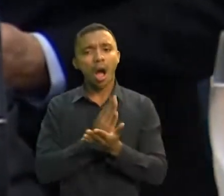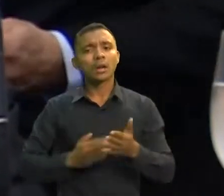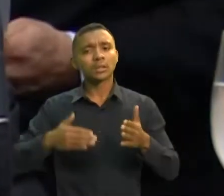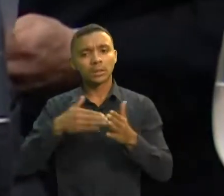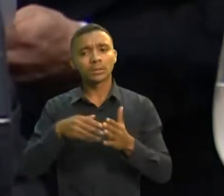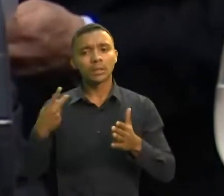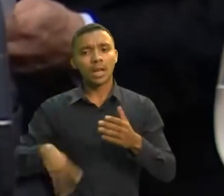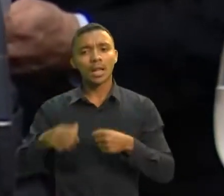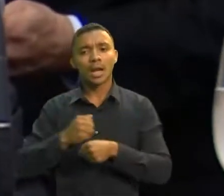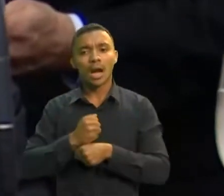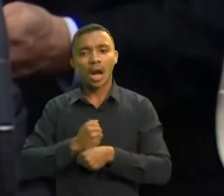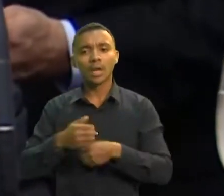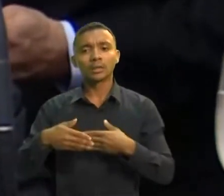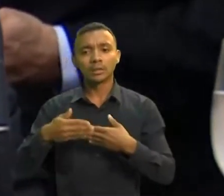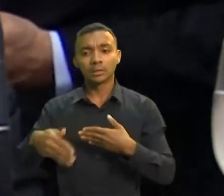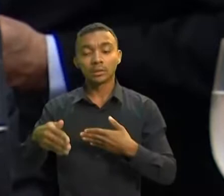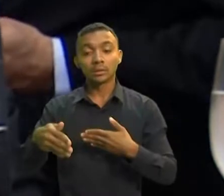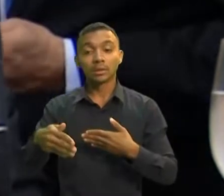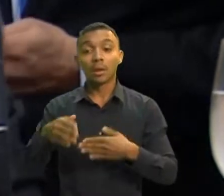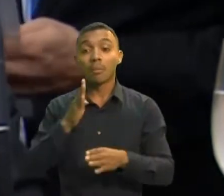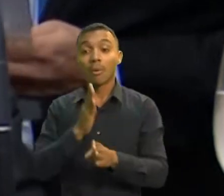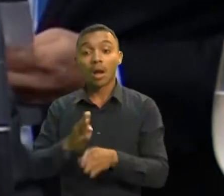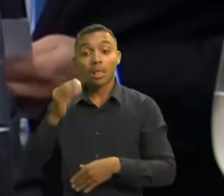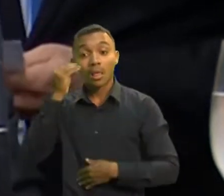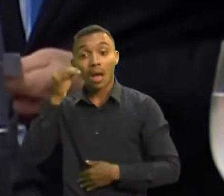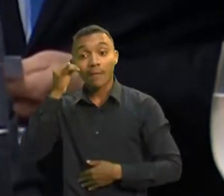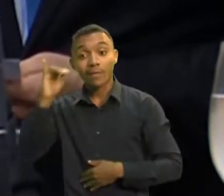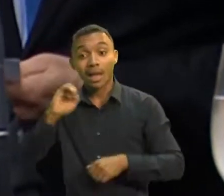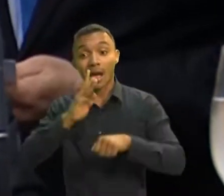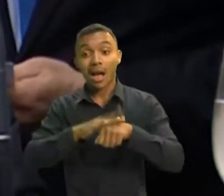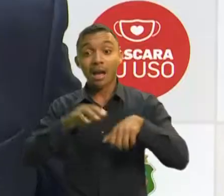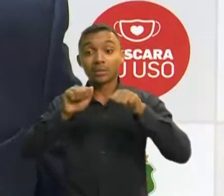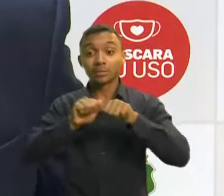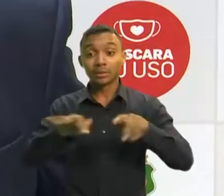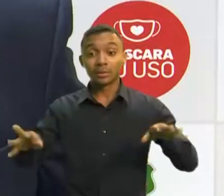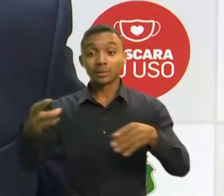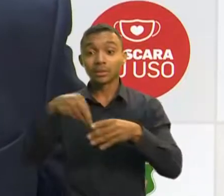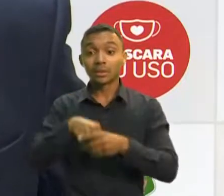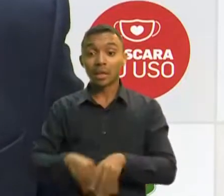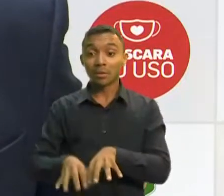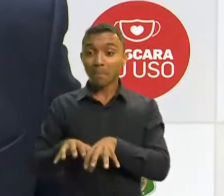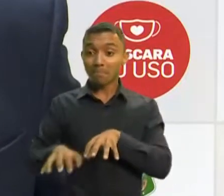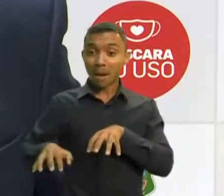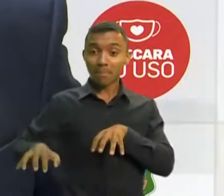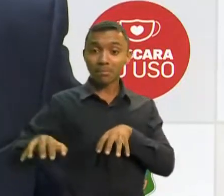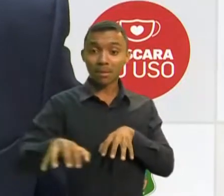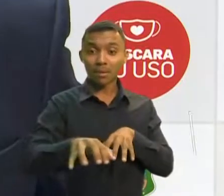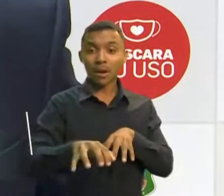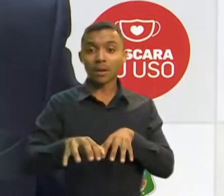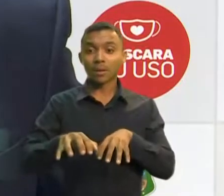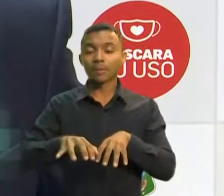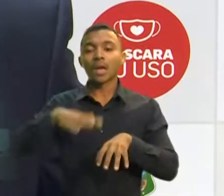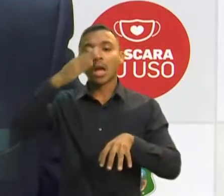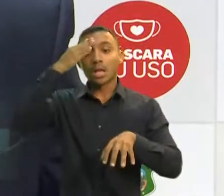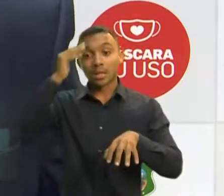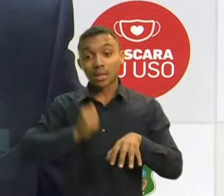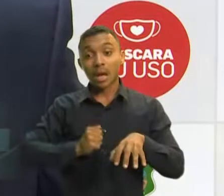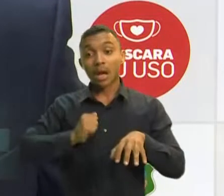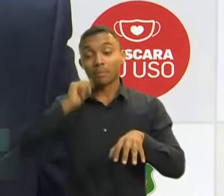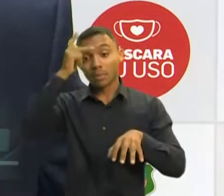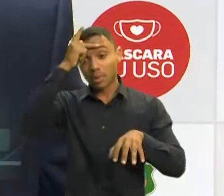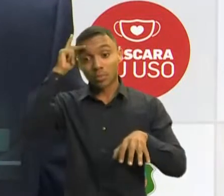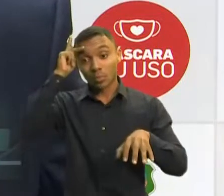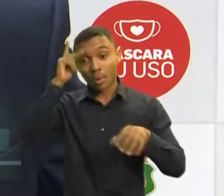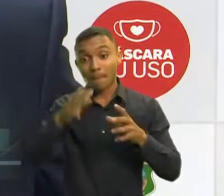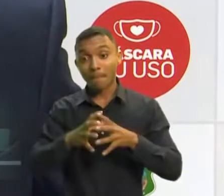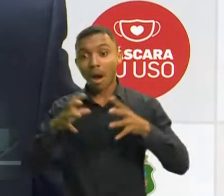para fortalecer o enfrentamento da doença nos municípios. Apesar da quantidade de pessoas que estão sendo contaminadas, é bem mais